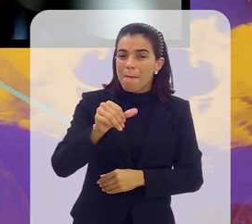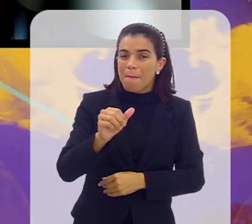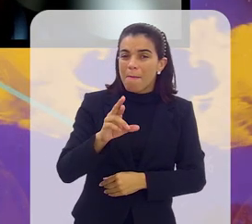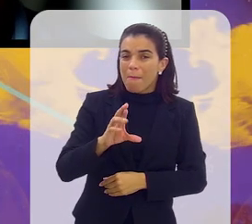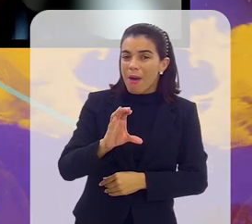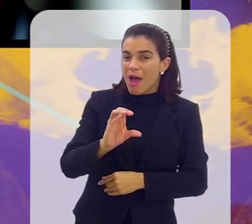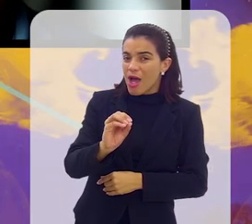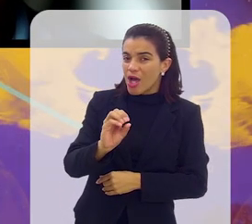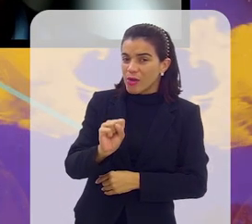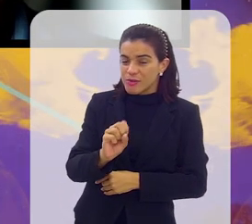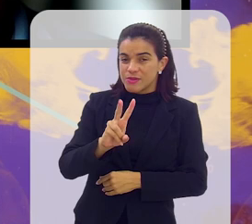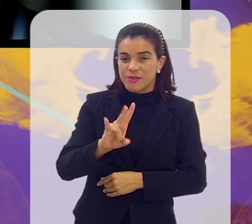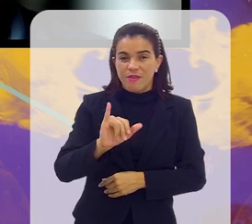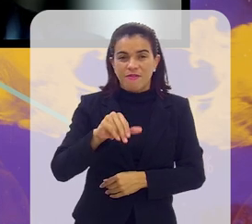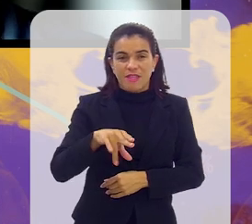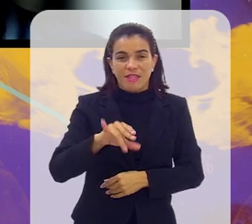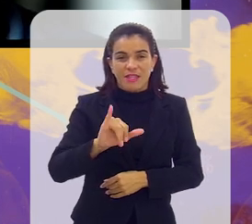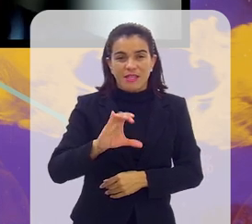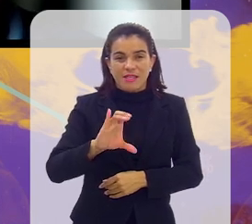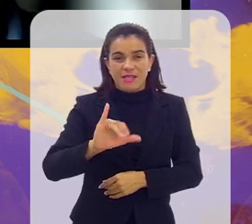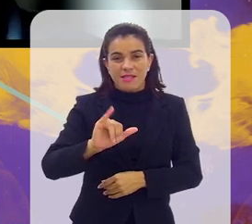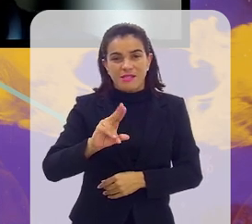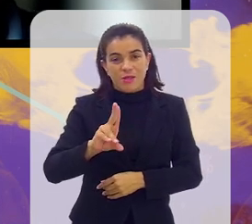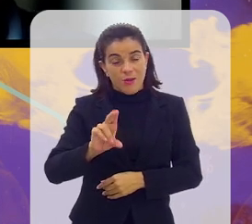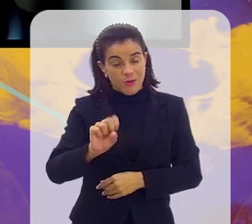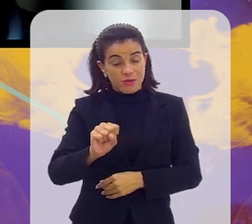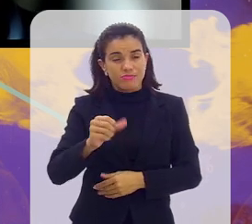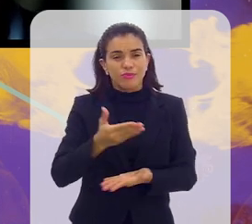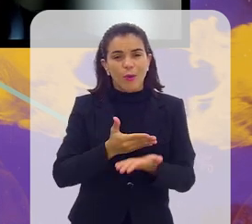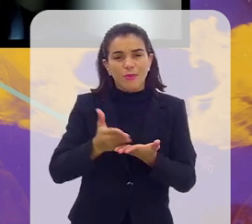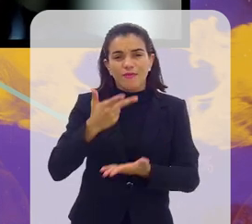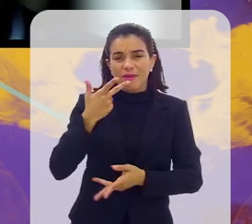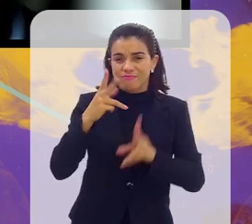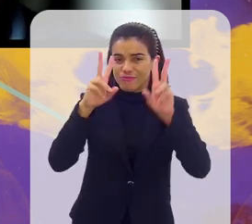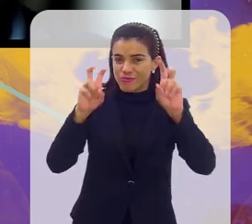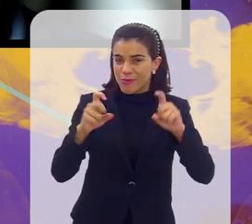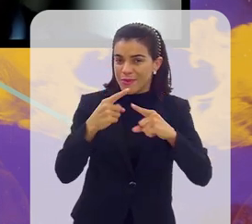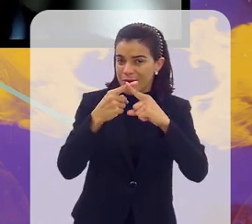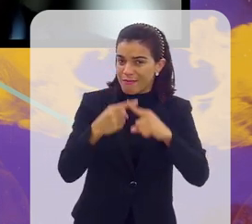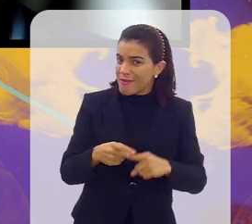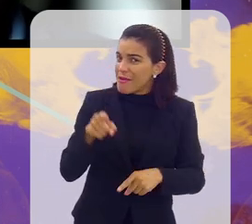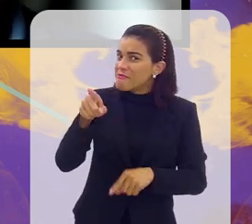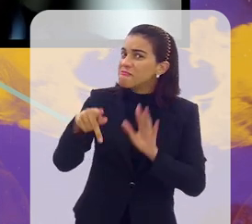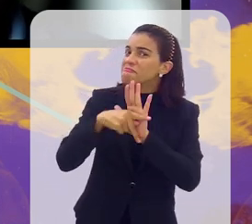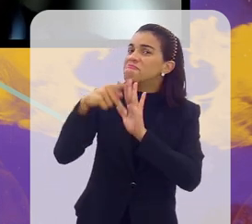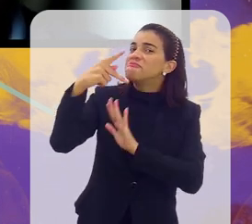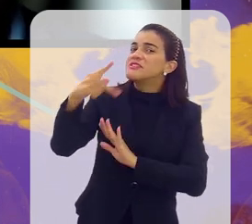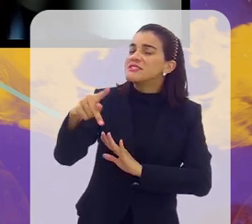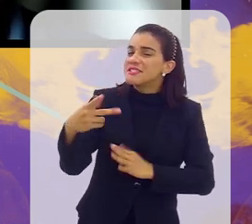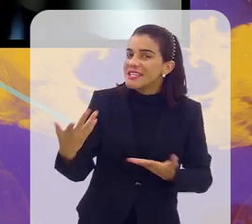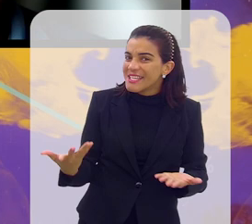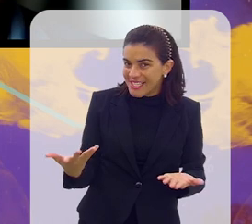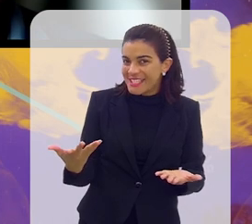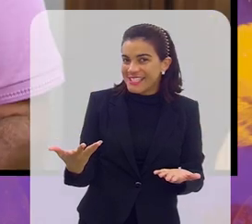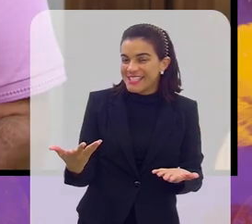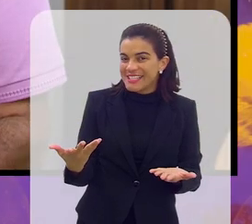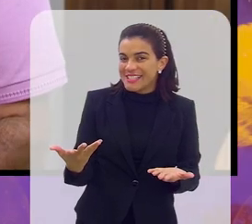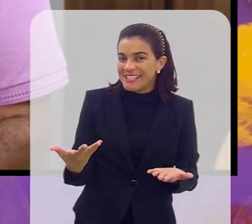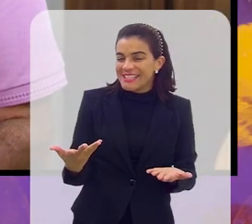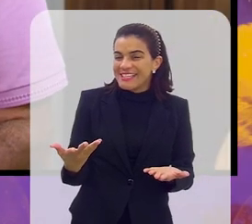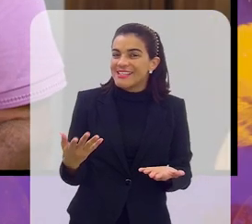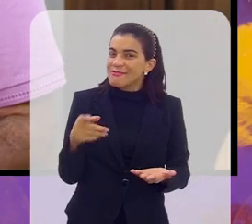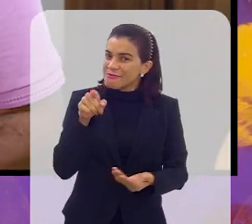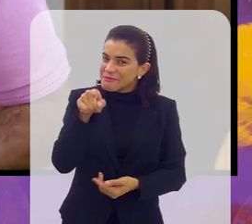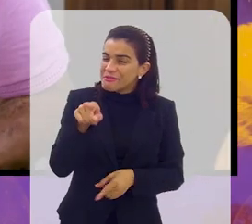falando da competição, mas eu também queria que você falasse de você próprio, porque você é um dos filhos